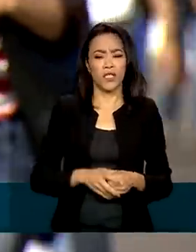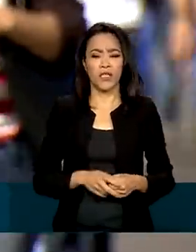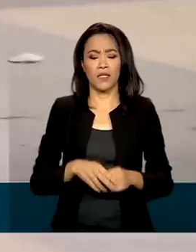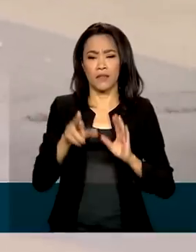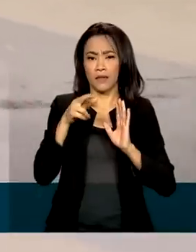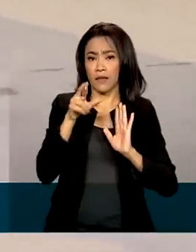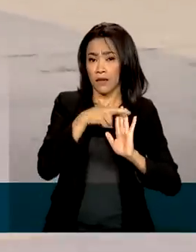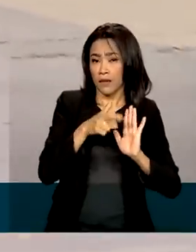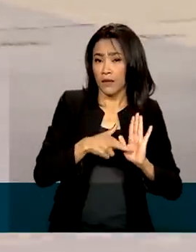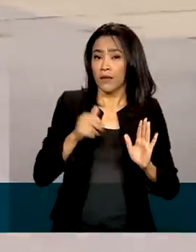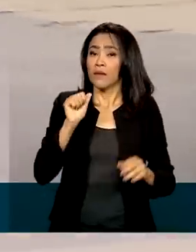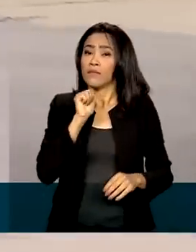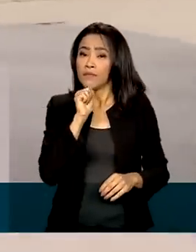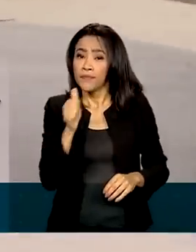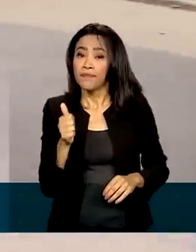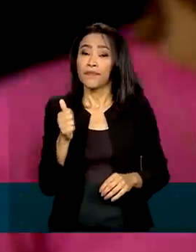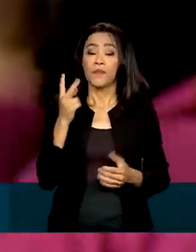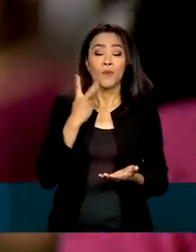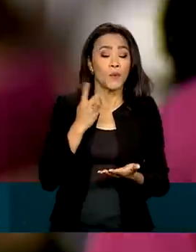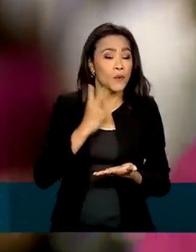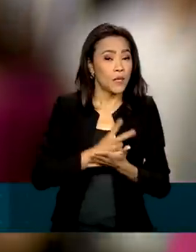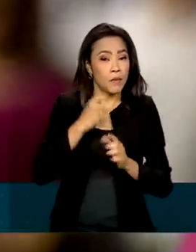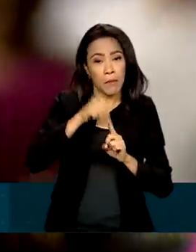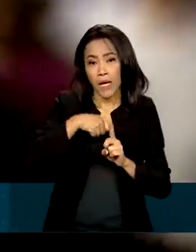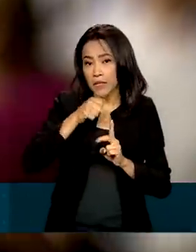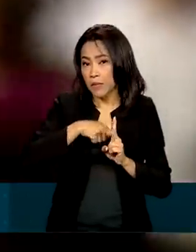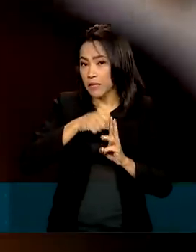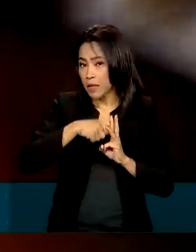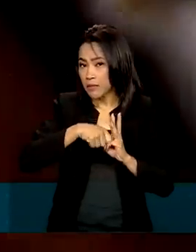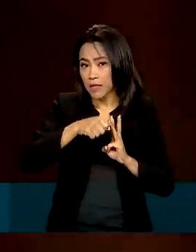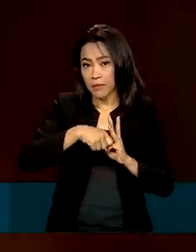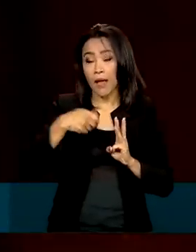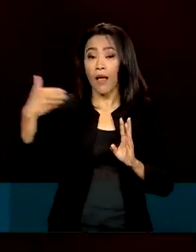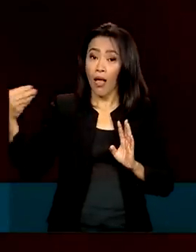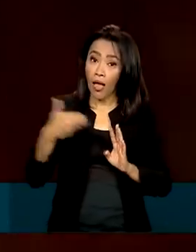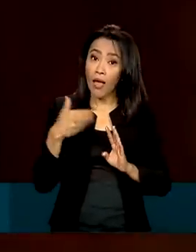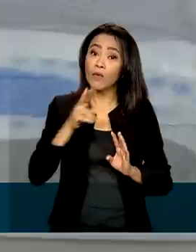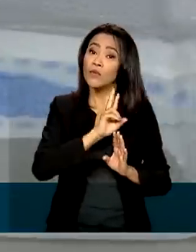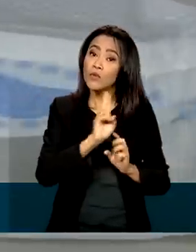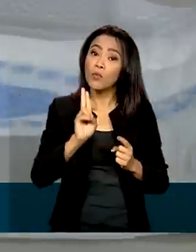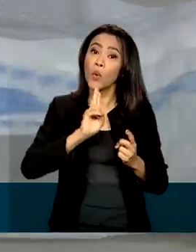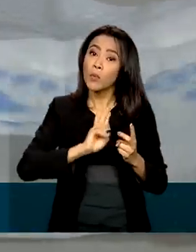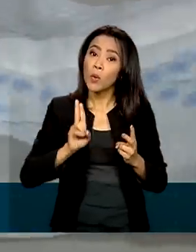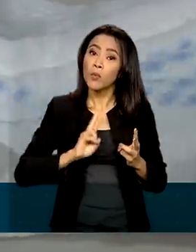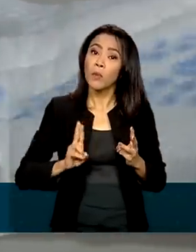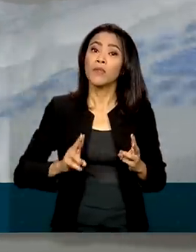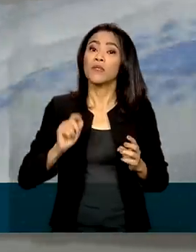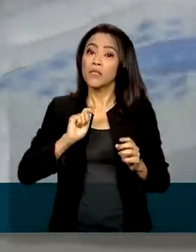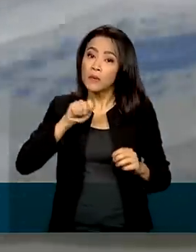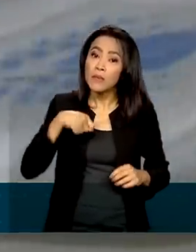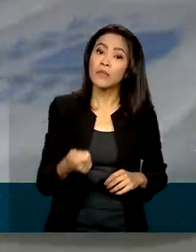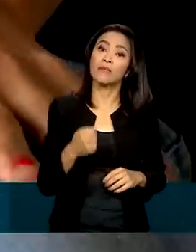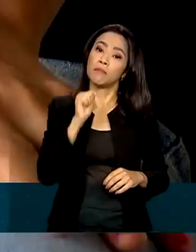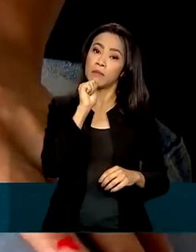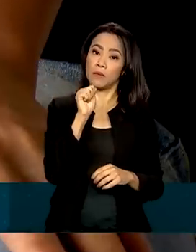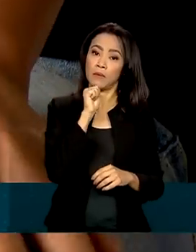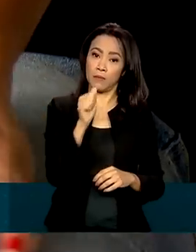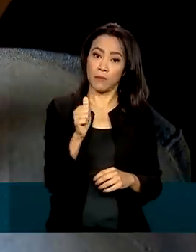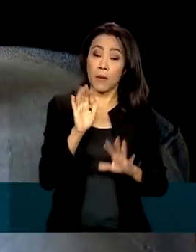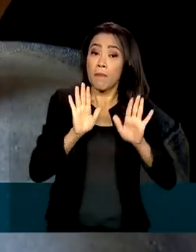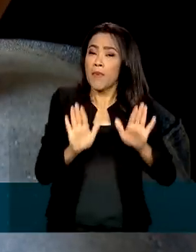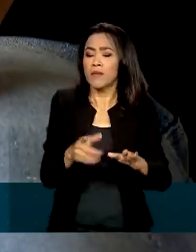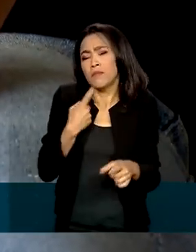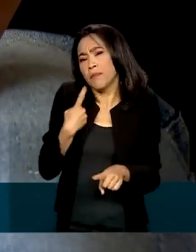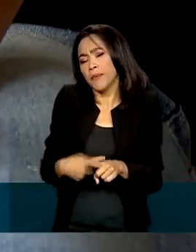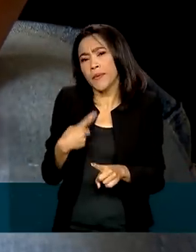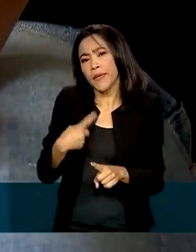Regras, Visitante do Mês, estes são alguns dos substitutos para menstruação. Mas